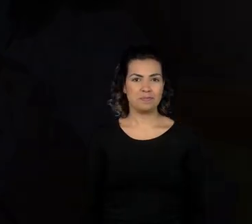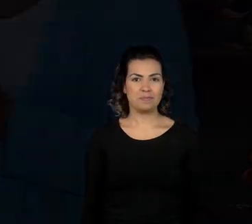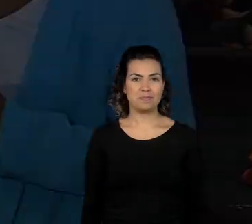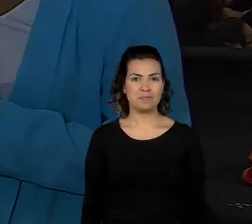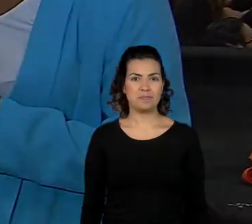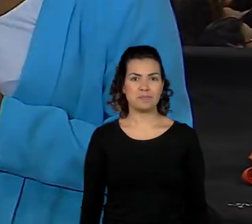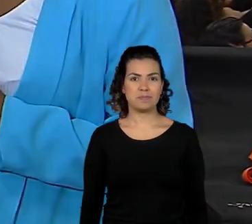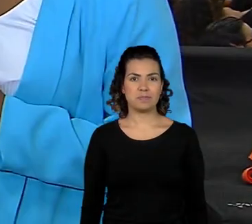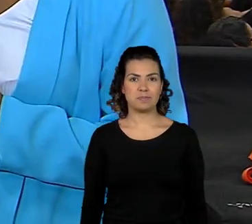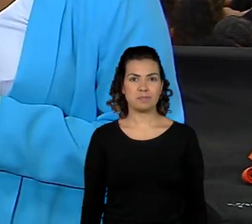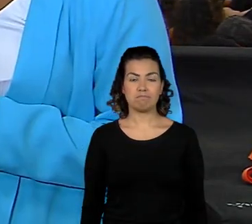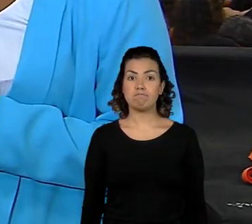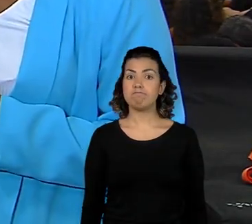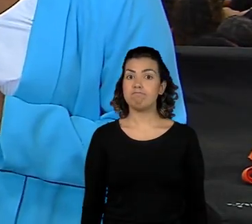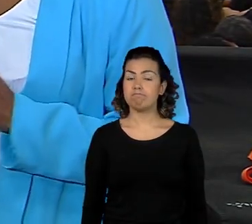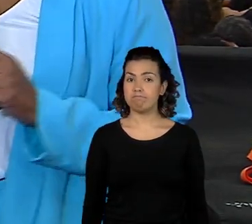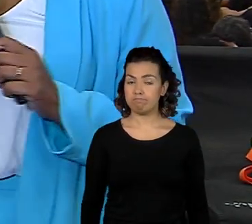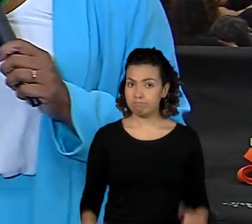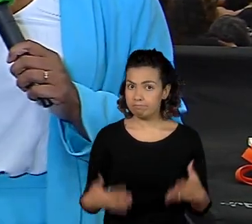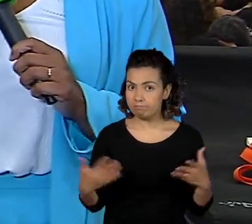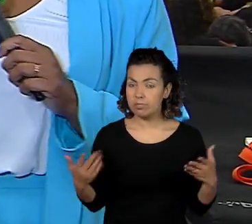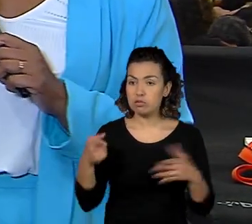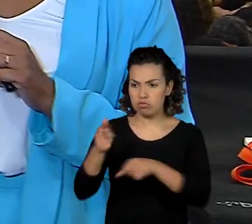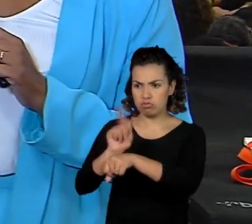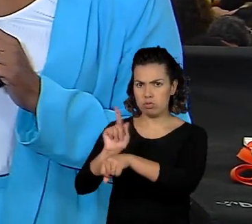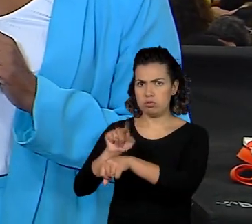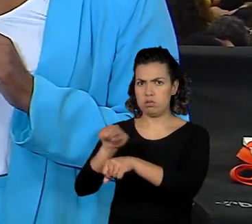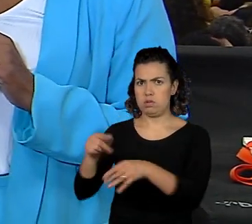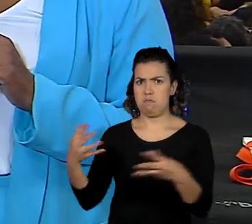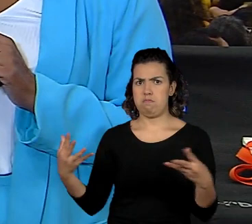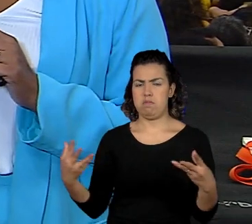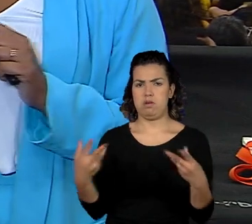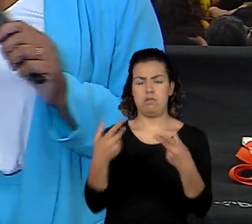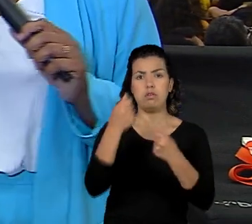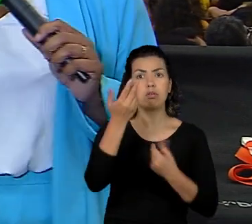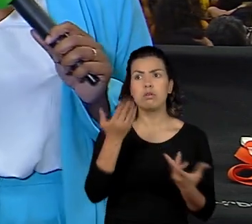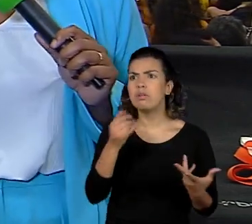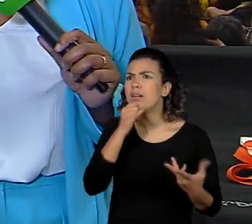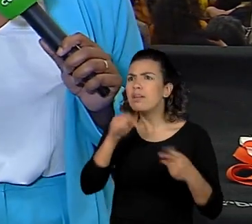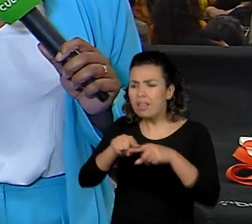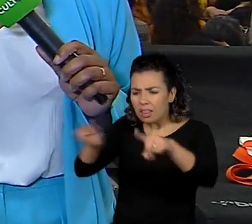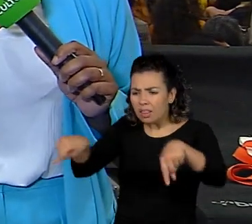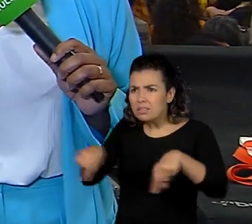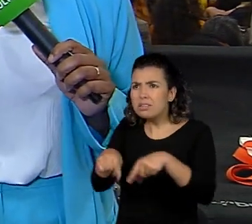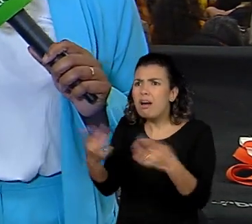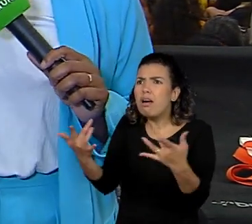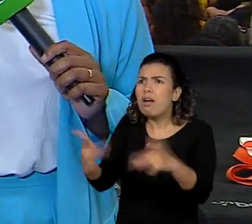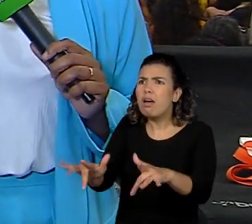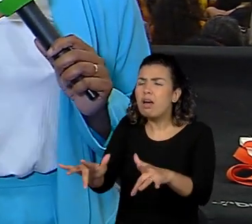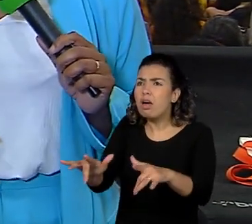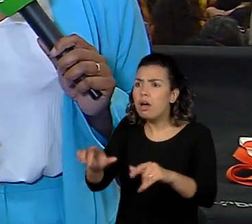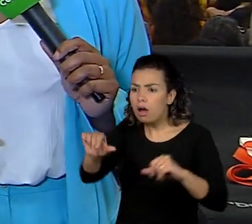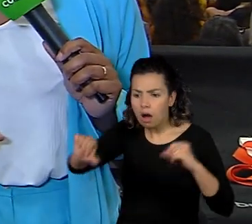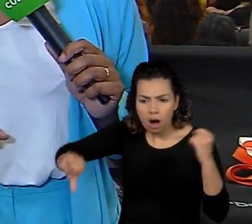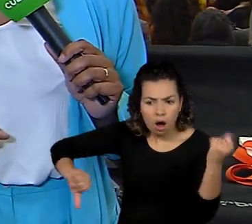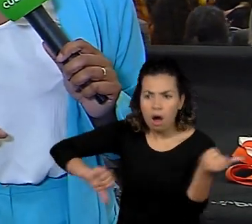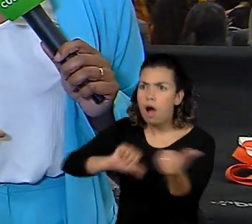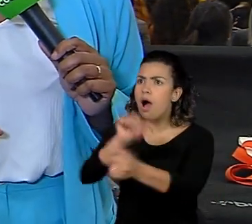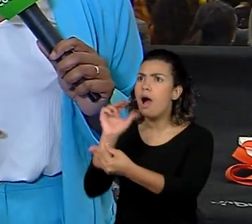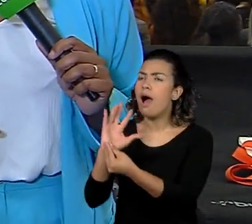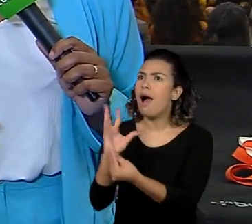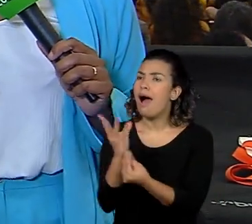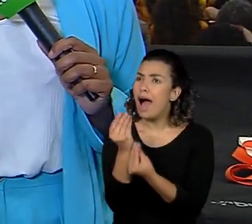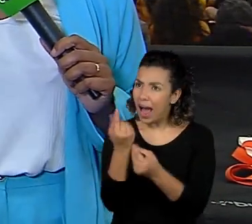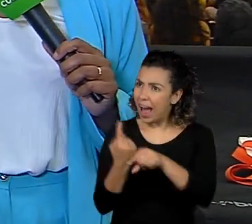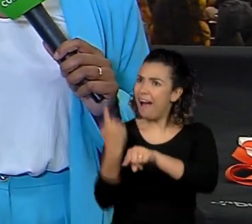A gestão, Débora, faz coisas incríveis, como, por exemplo, transformar uma sala num ateliê de arte. A gente contou essa história no